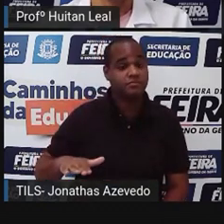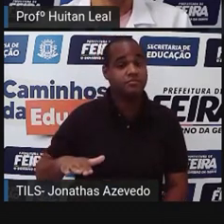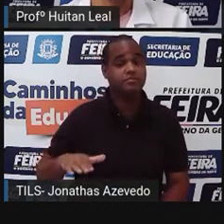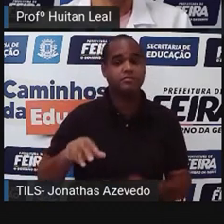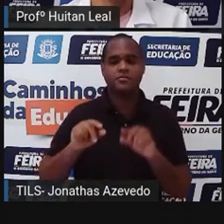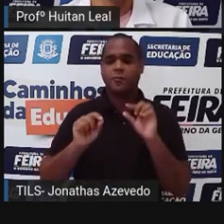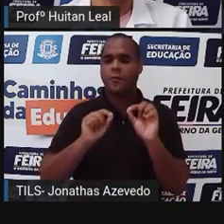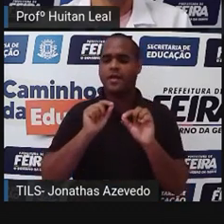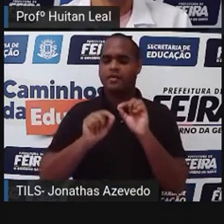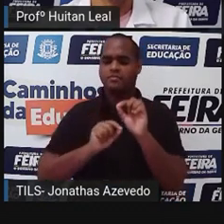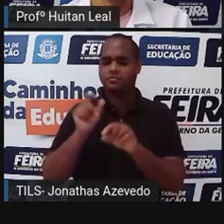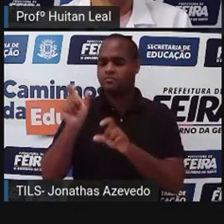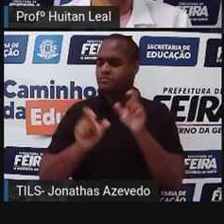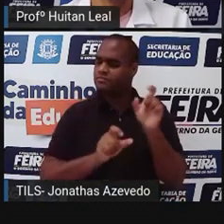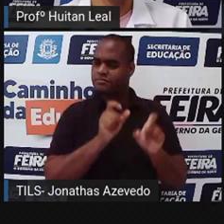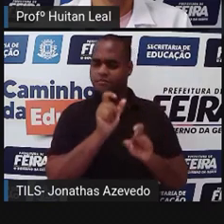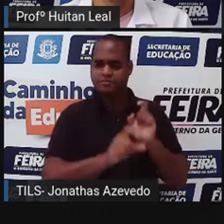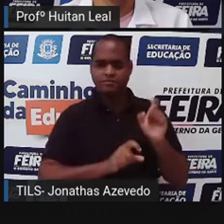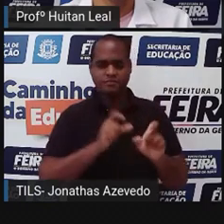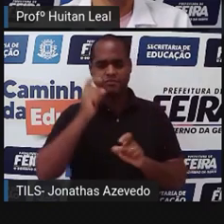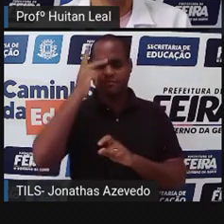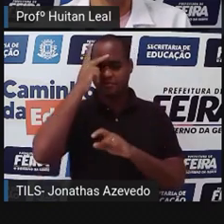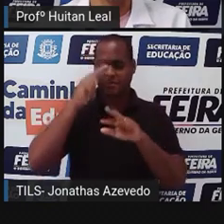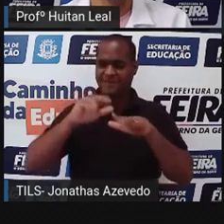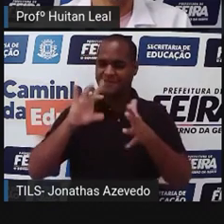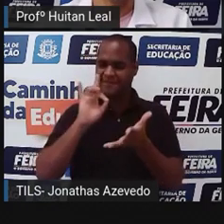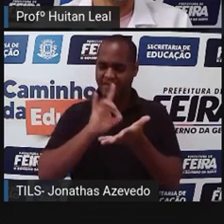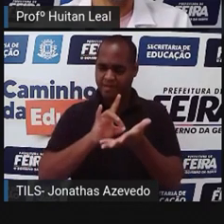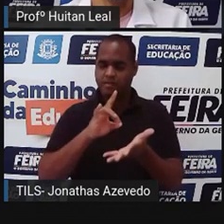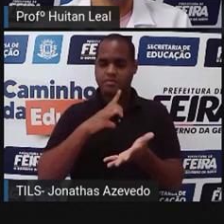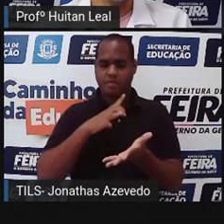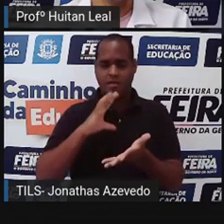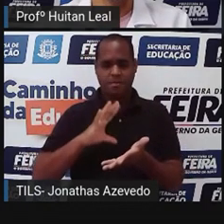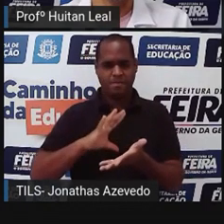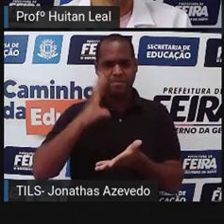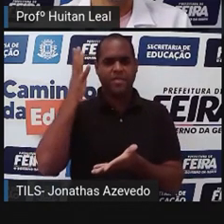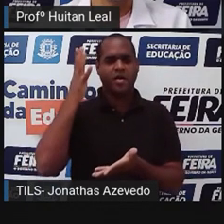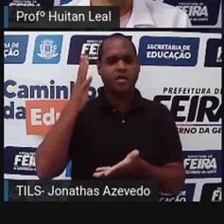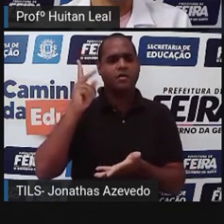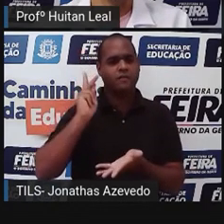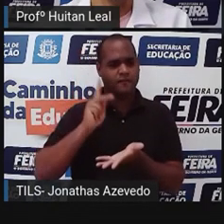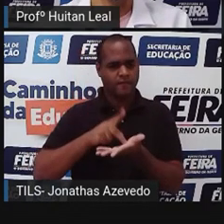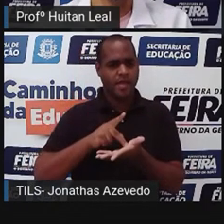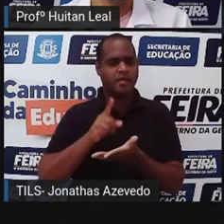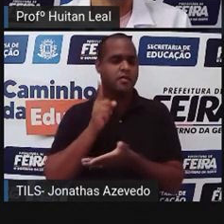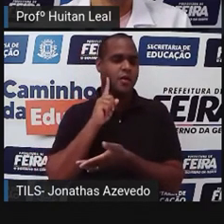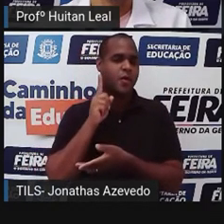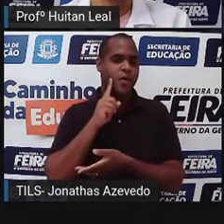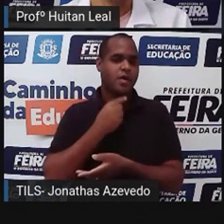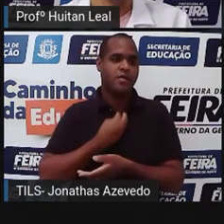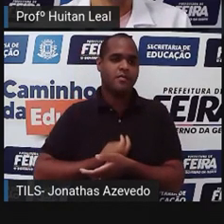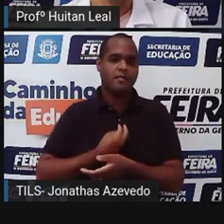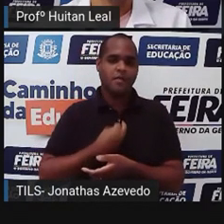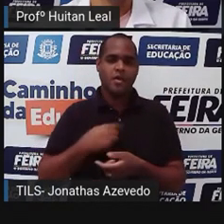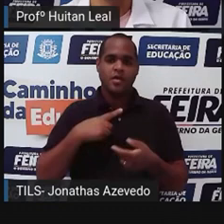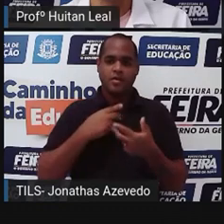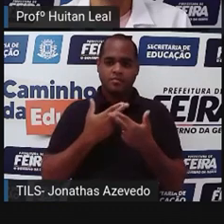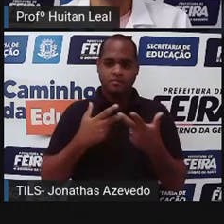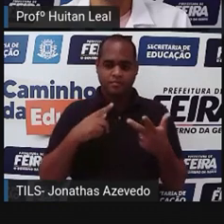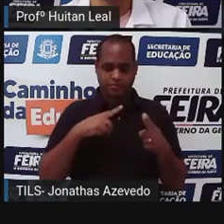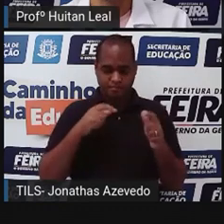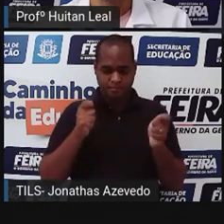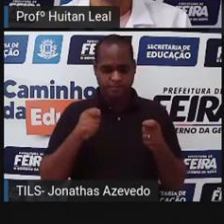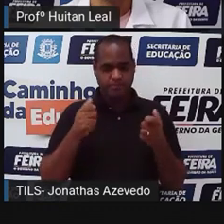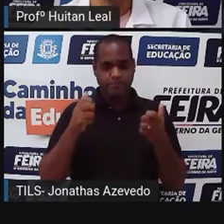se passa? Como são os personagens? Esses elementos são verdadeiros? Acontecem de fato na nossa vida? Então, você